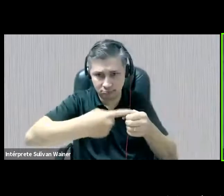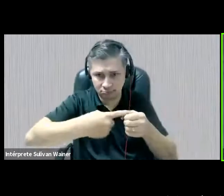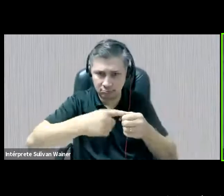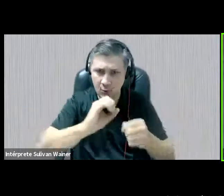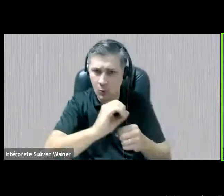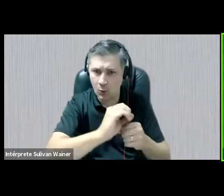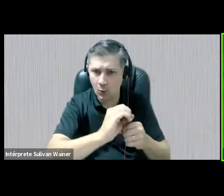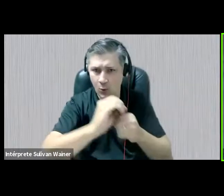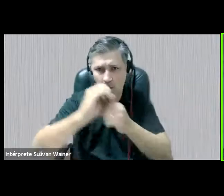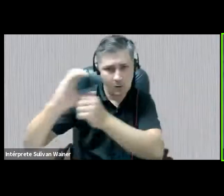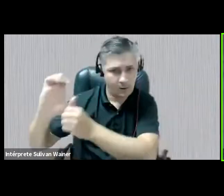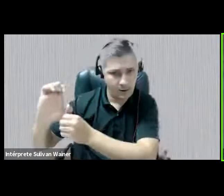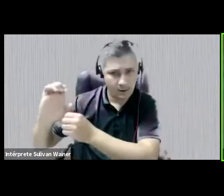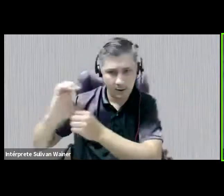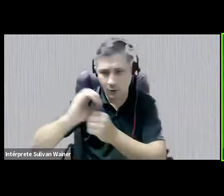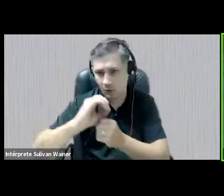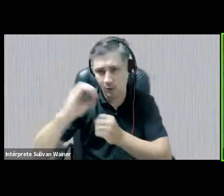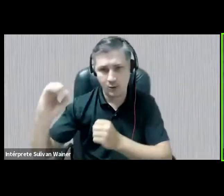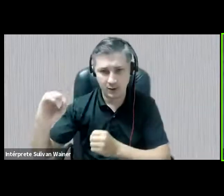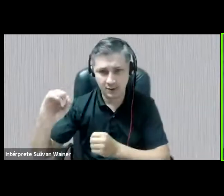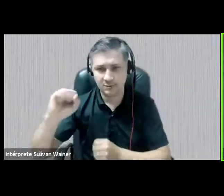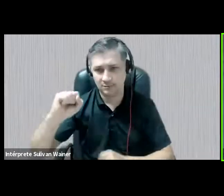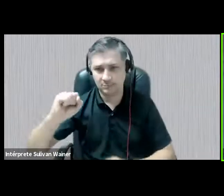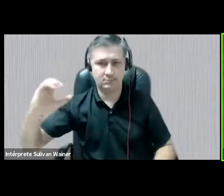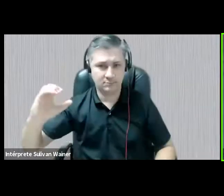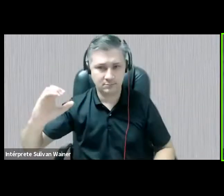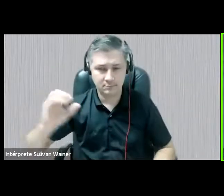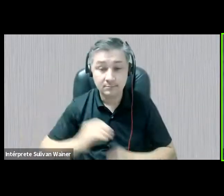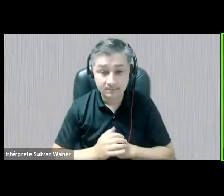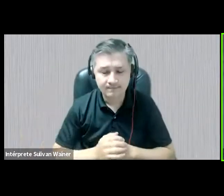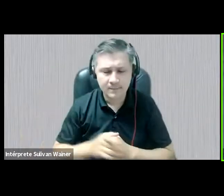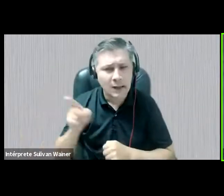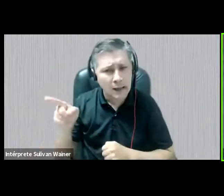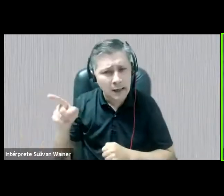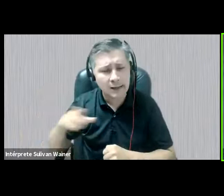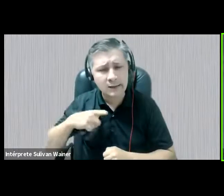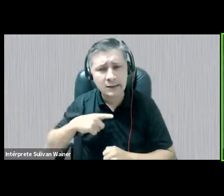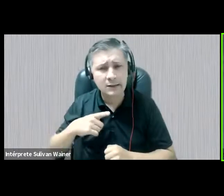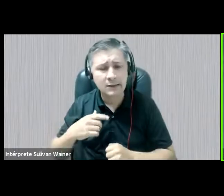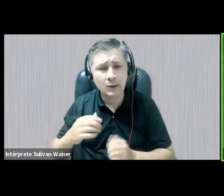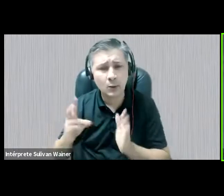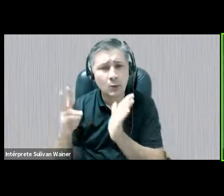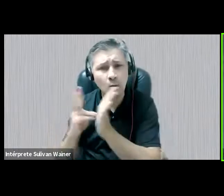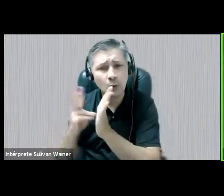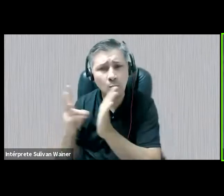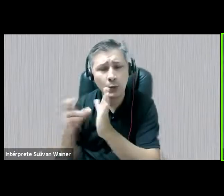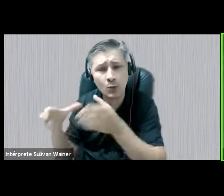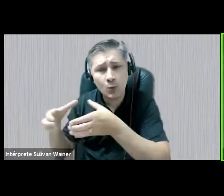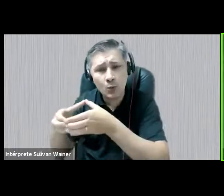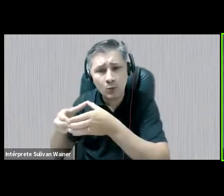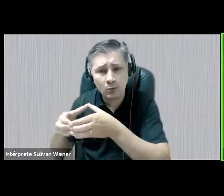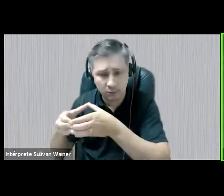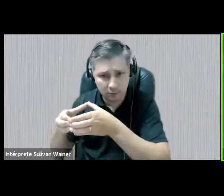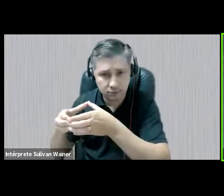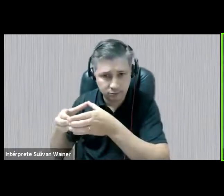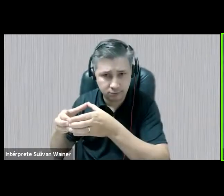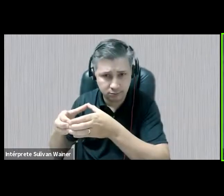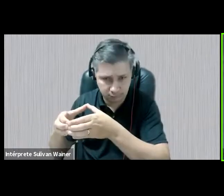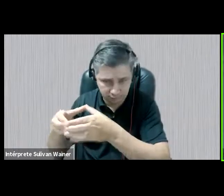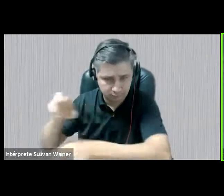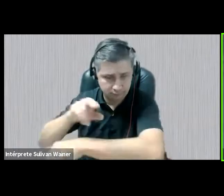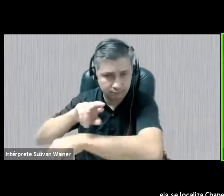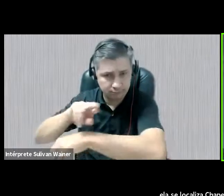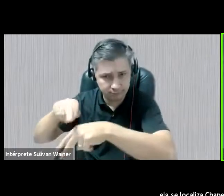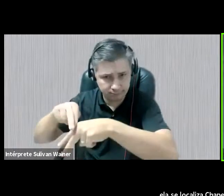oeste de Santa Catarina, né, e ele abriga, então, um grupo étnico caigangue, um grupo étnico